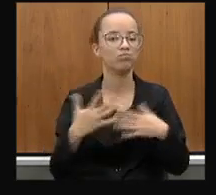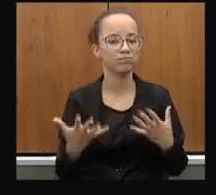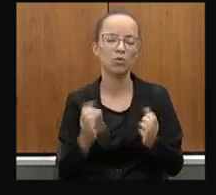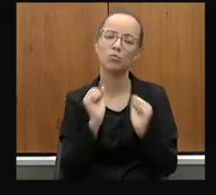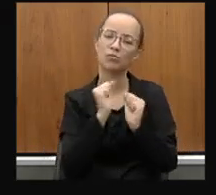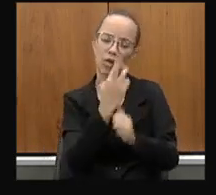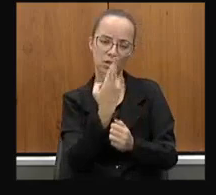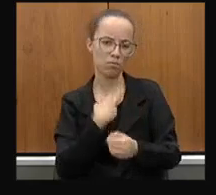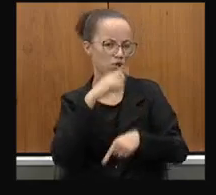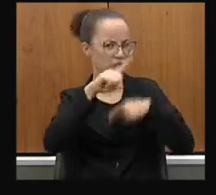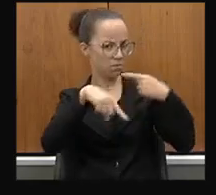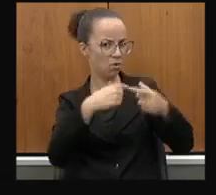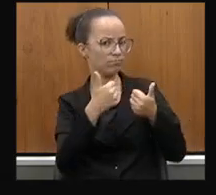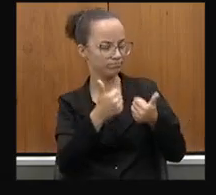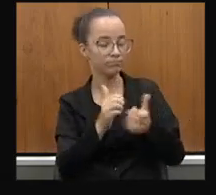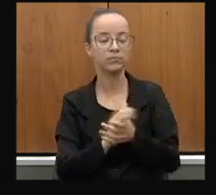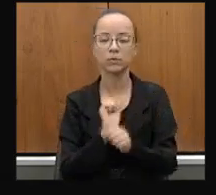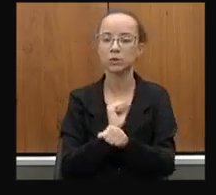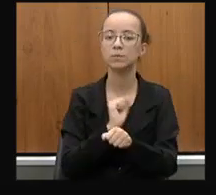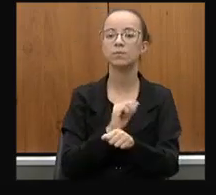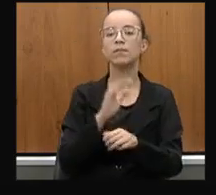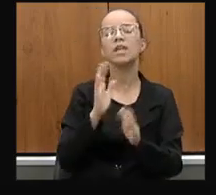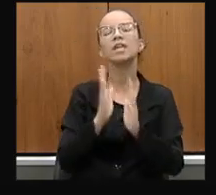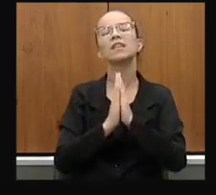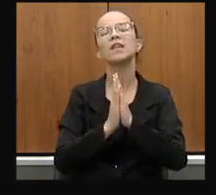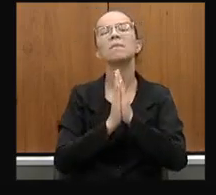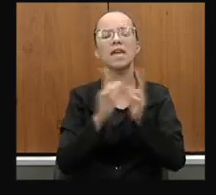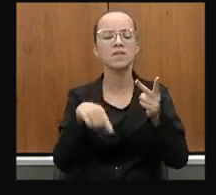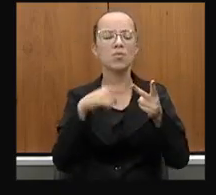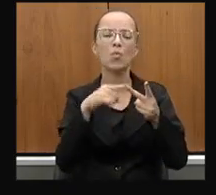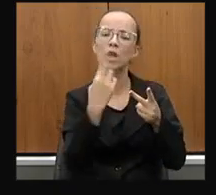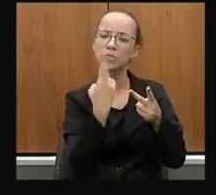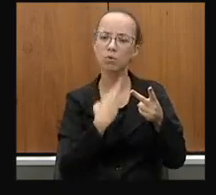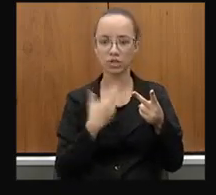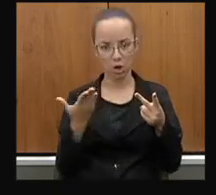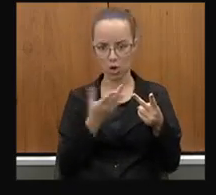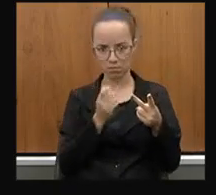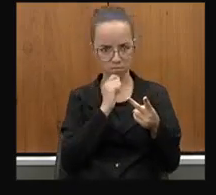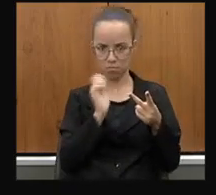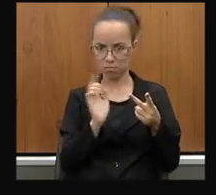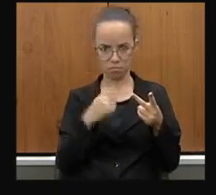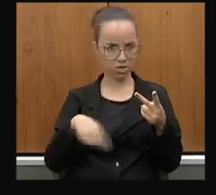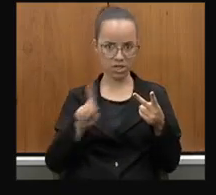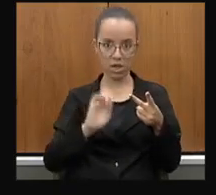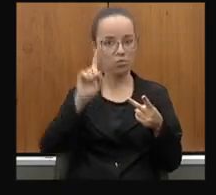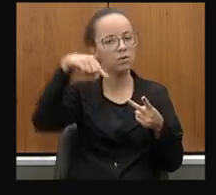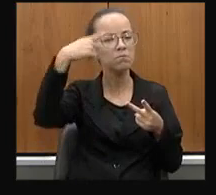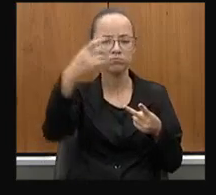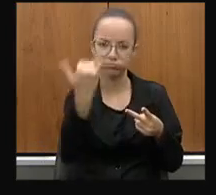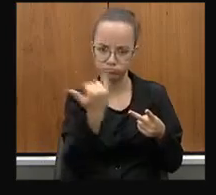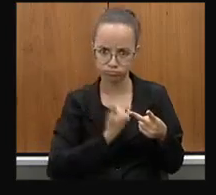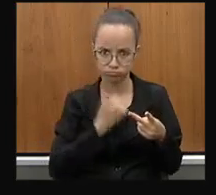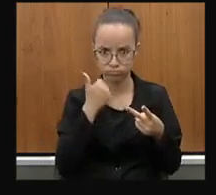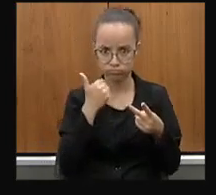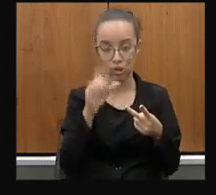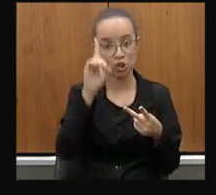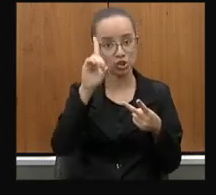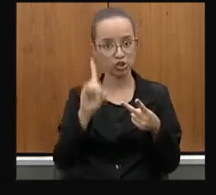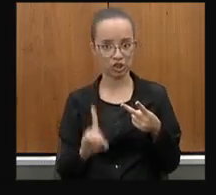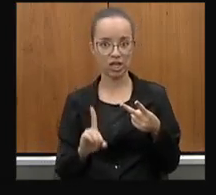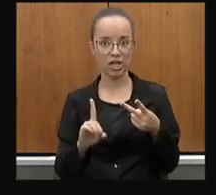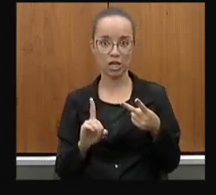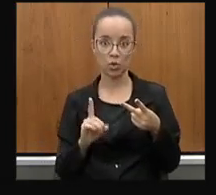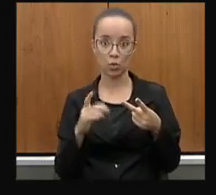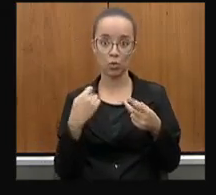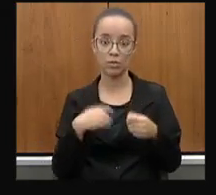requerimento. Queria também, por requerimento, que me respondesse depois, não precisa ser agora e nem eu tenho esse direito mais agora de ter essa